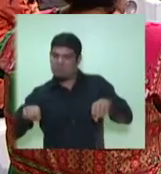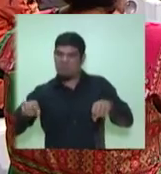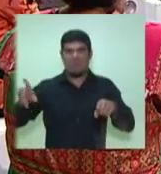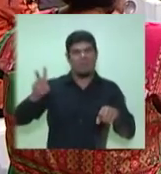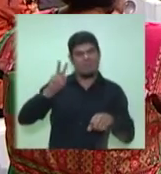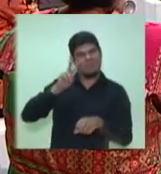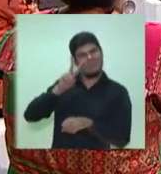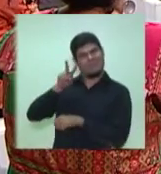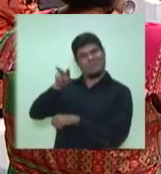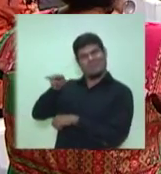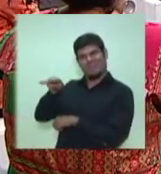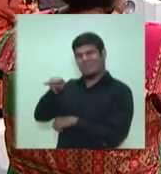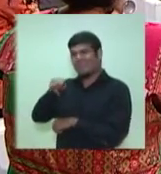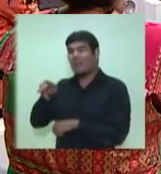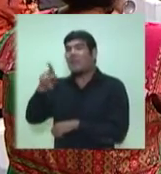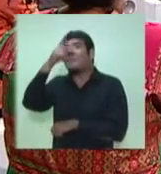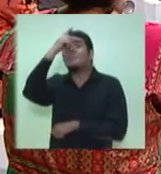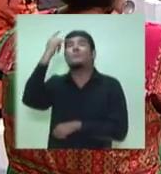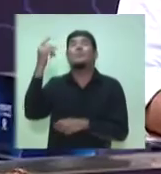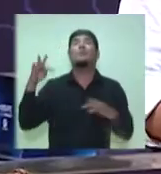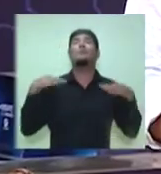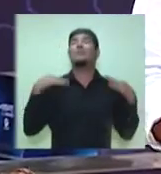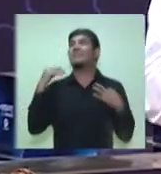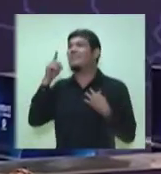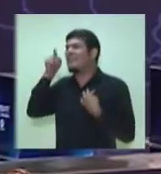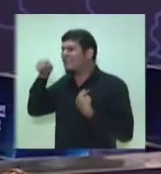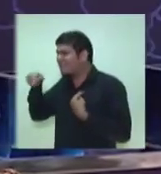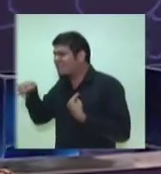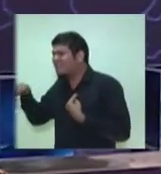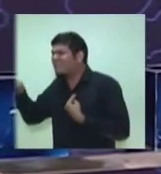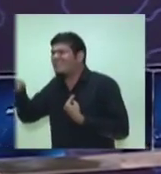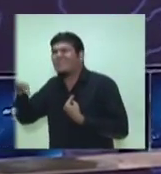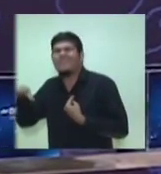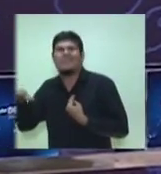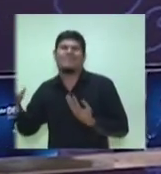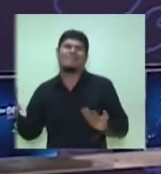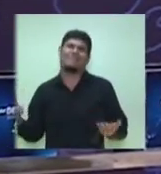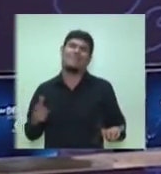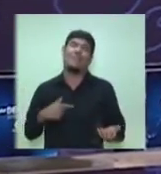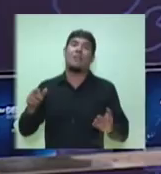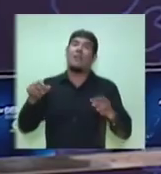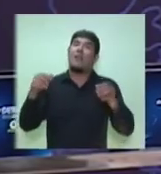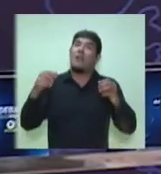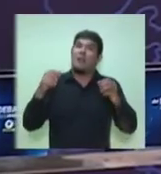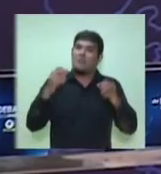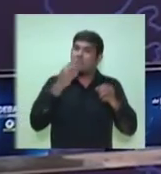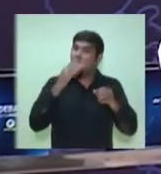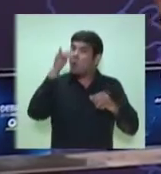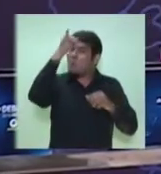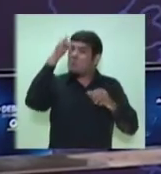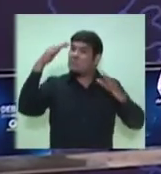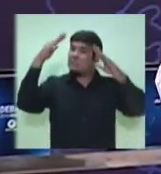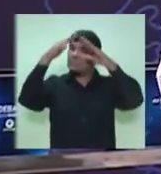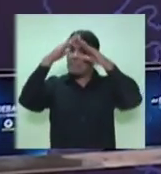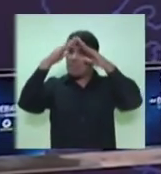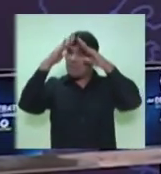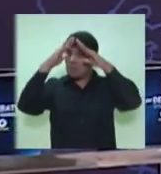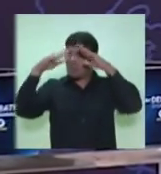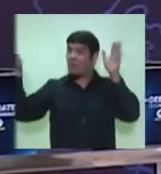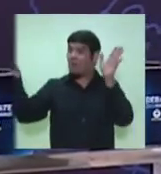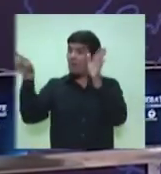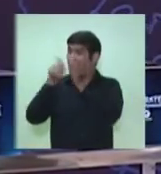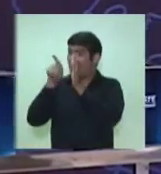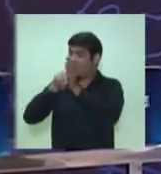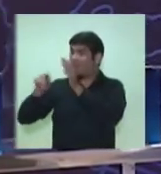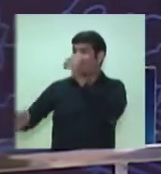a fazer um tour pelo polo industrial de Manaus e até criar o museu do polo industrial de Manaus. Isso vai dar uma cara diferente para uma